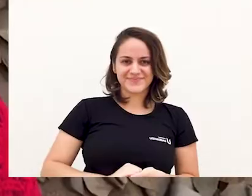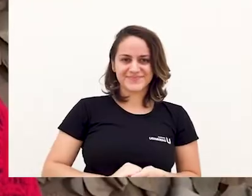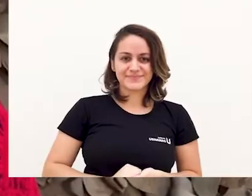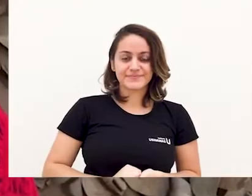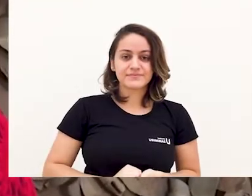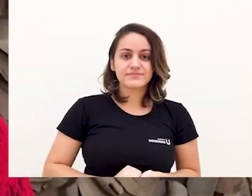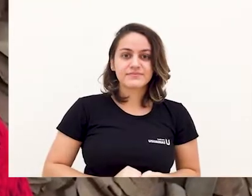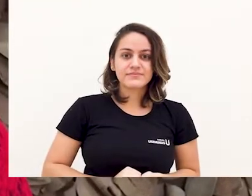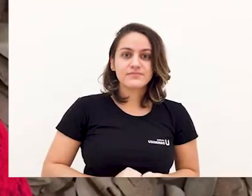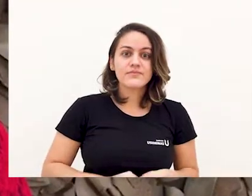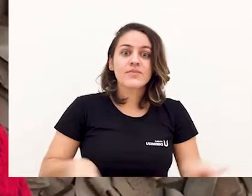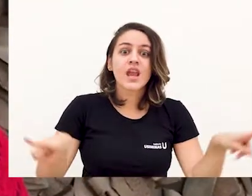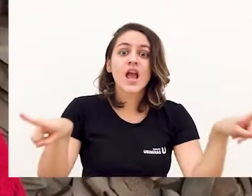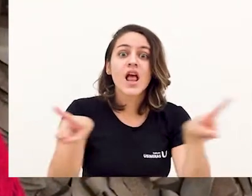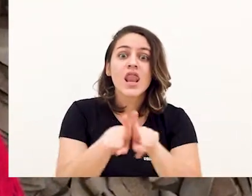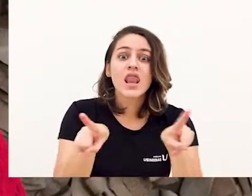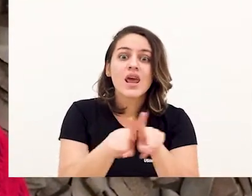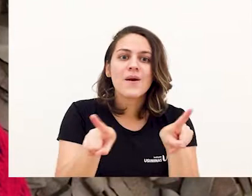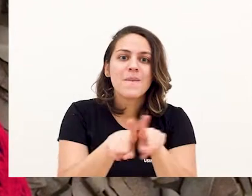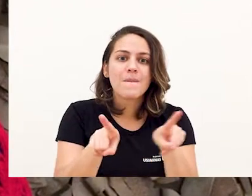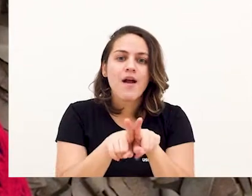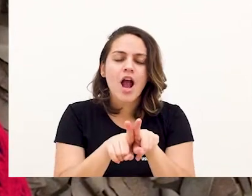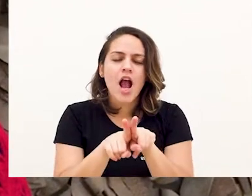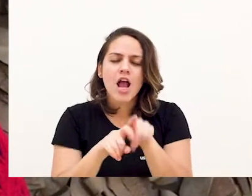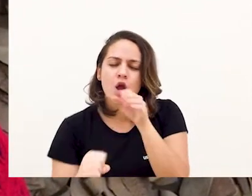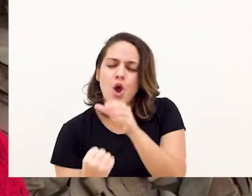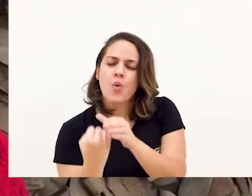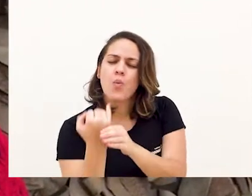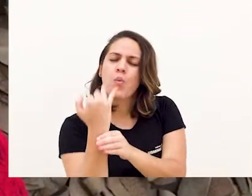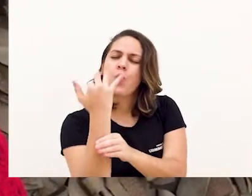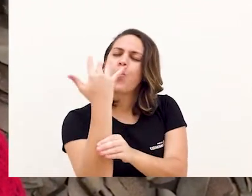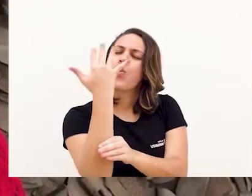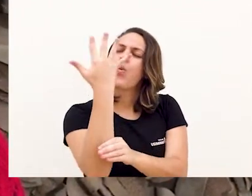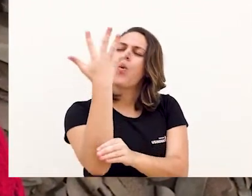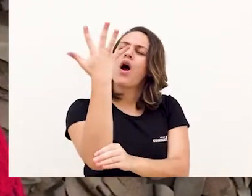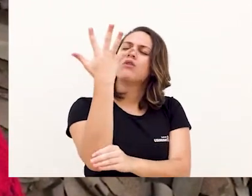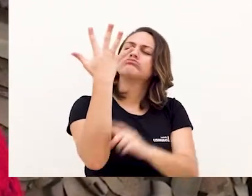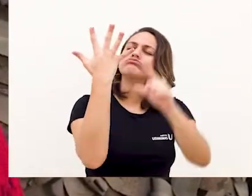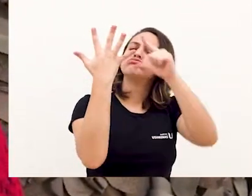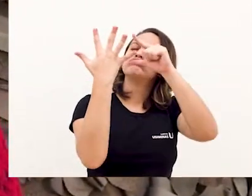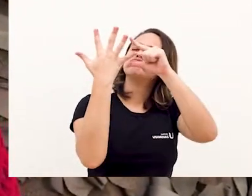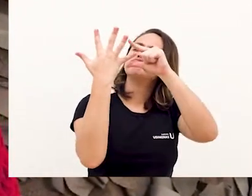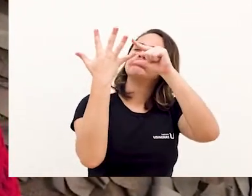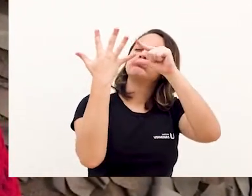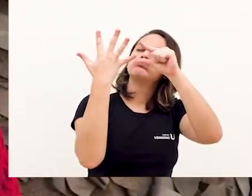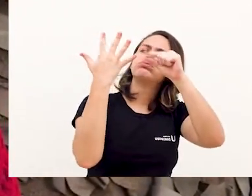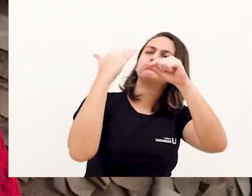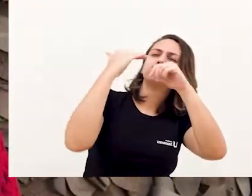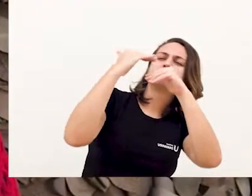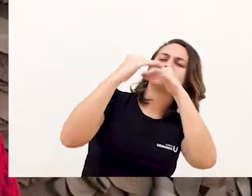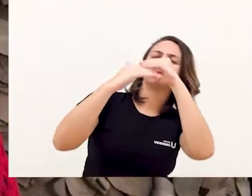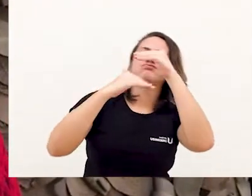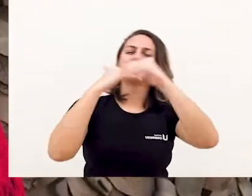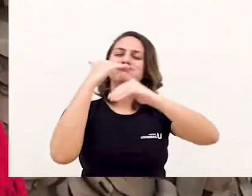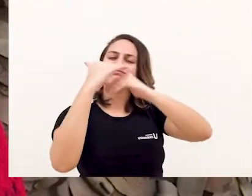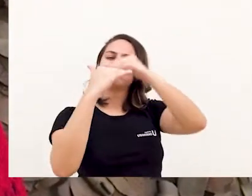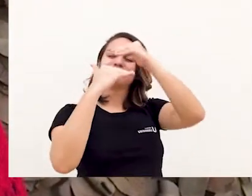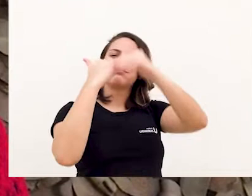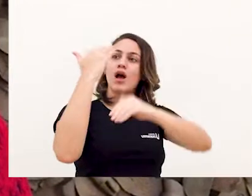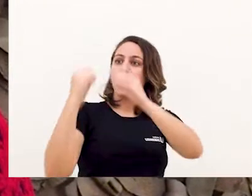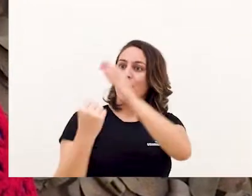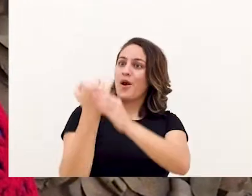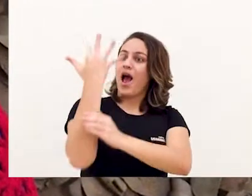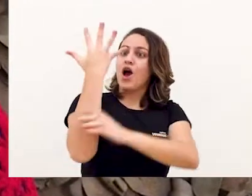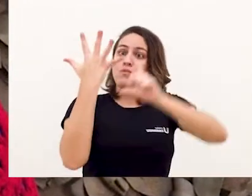E assim como sua amizade elas foram crescendo. Se transformaram em folhas grandes, de um